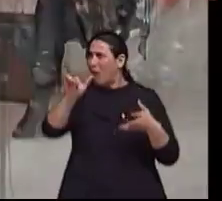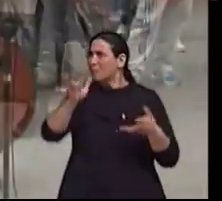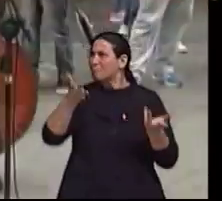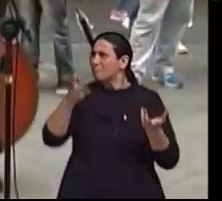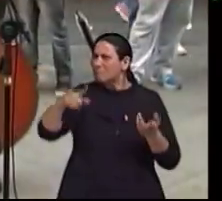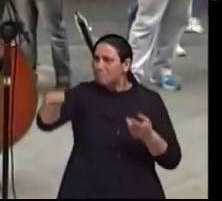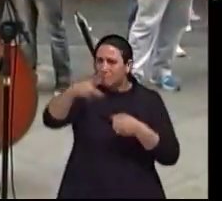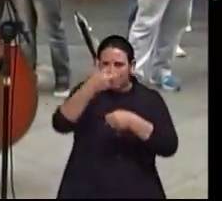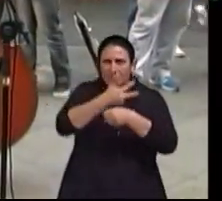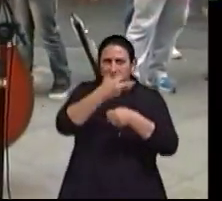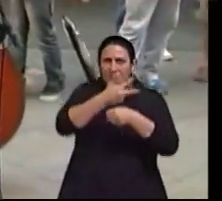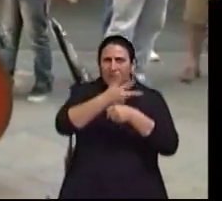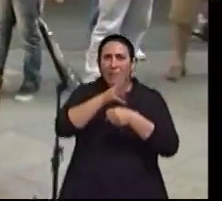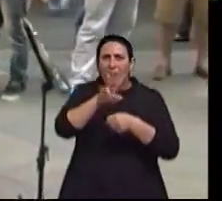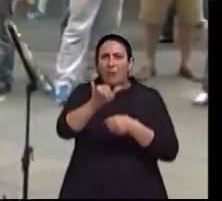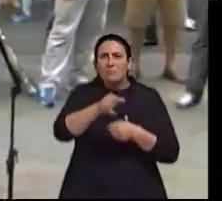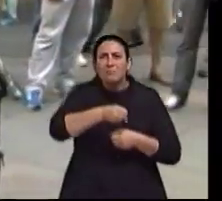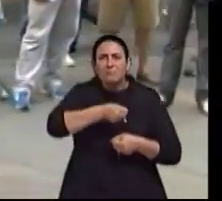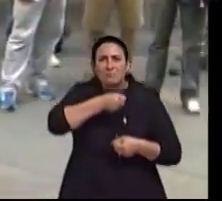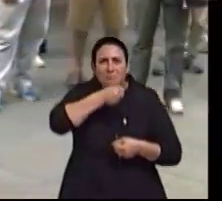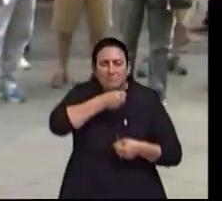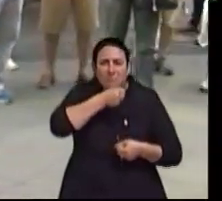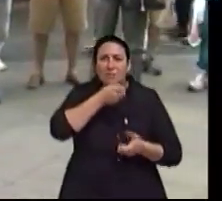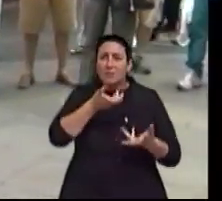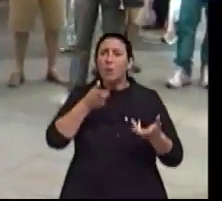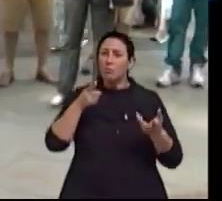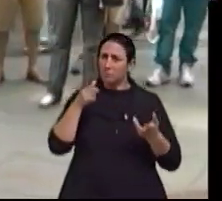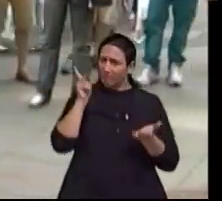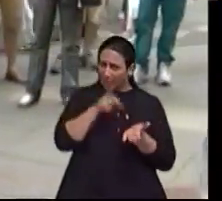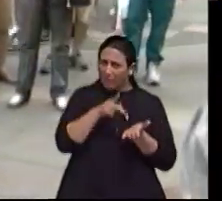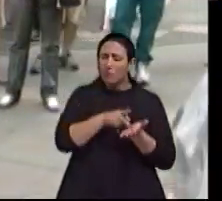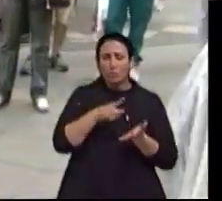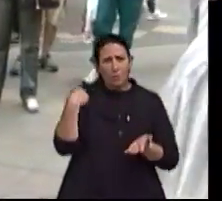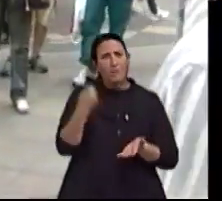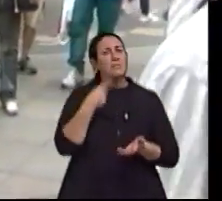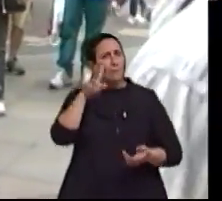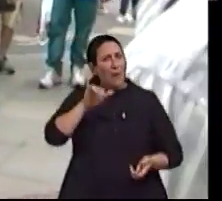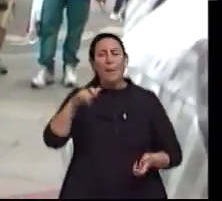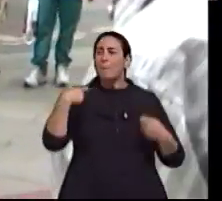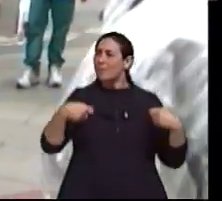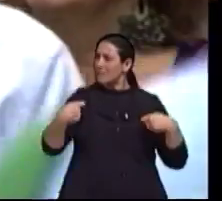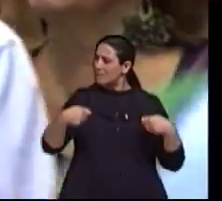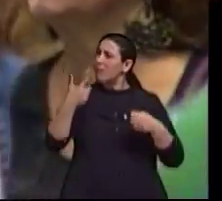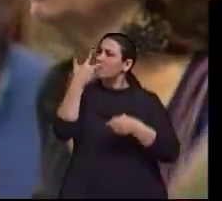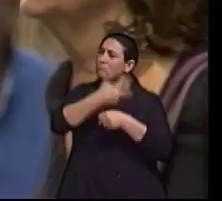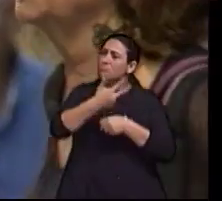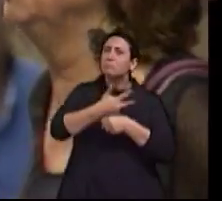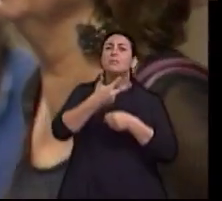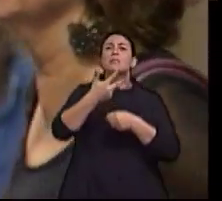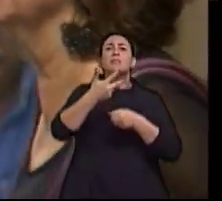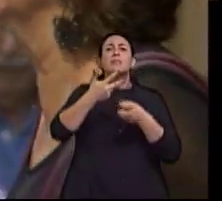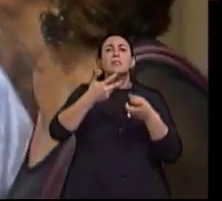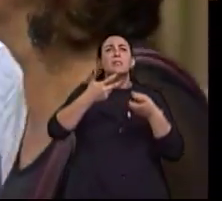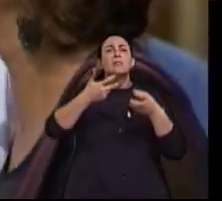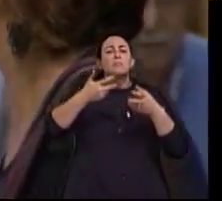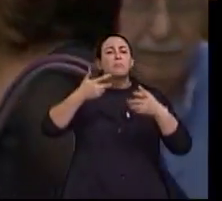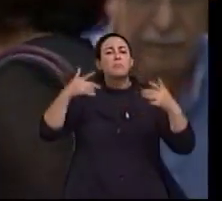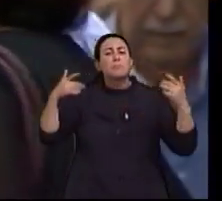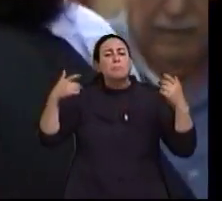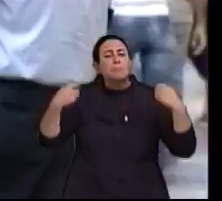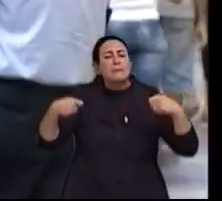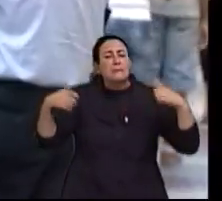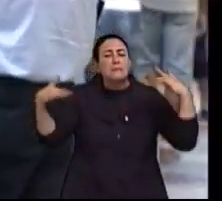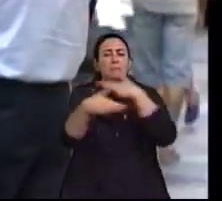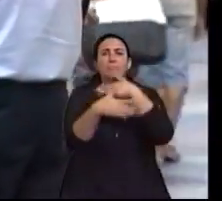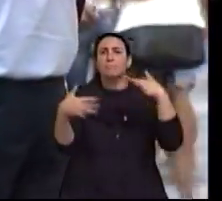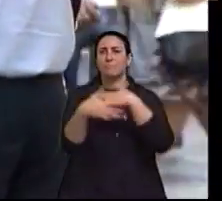vamos ter mais idosos precisando muito de uma cidade com mobilidade. Porque o número